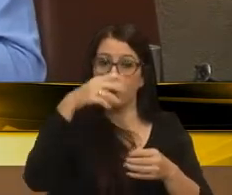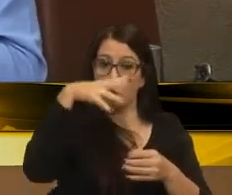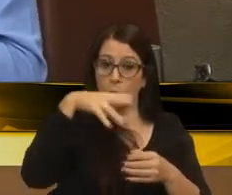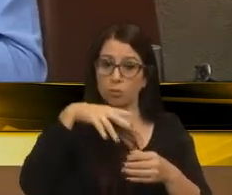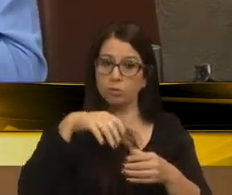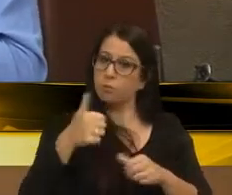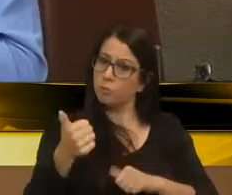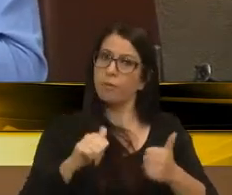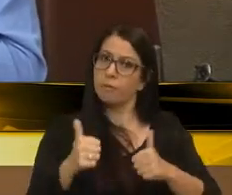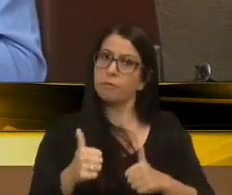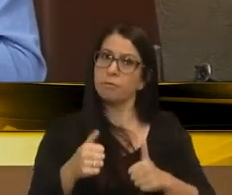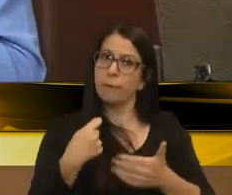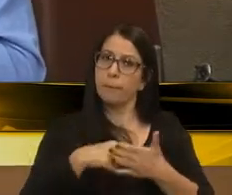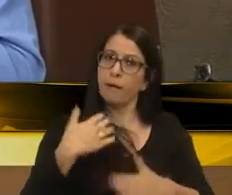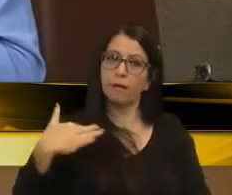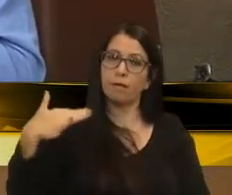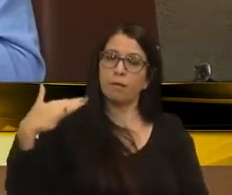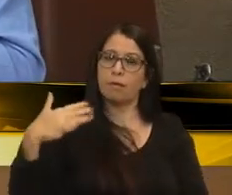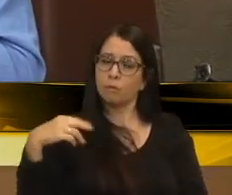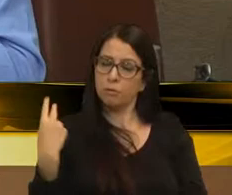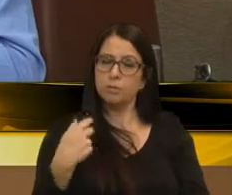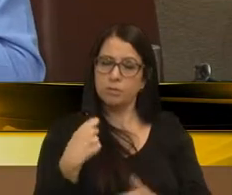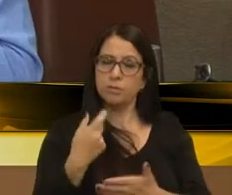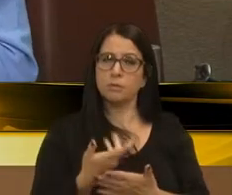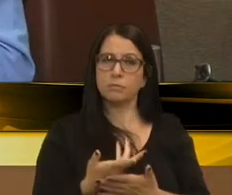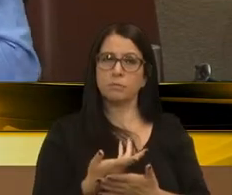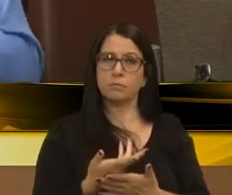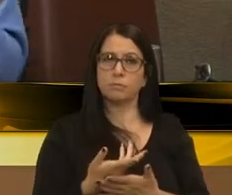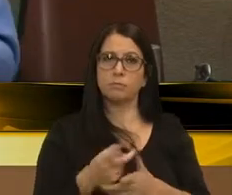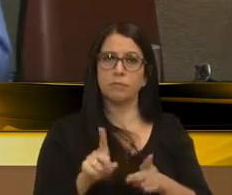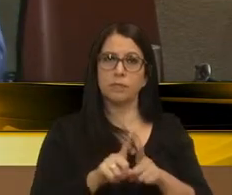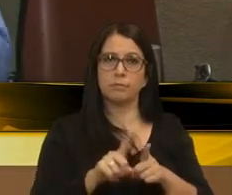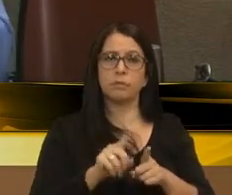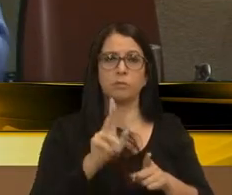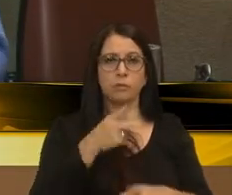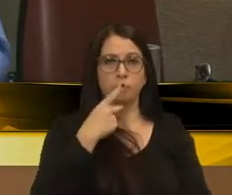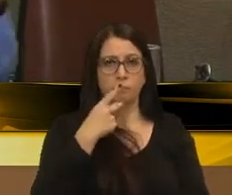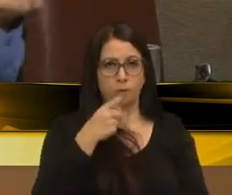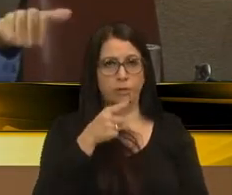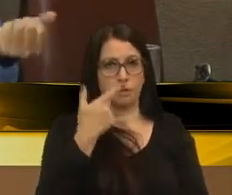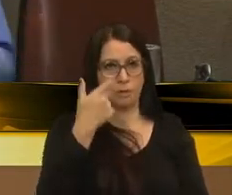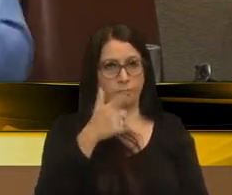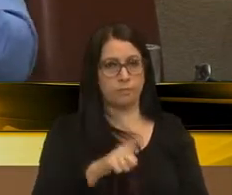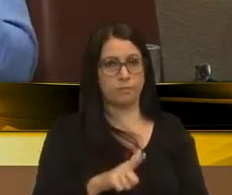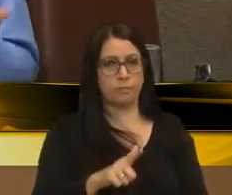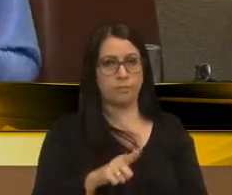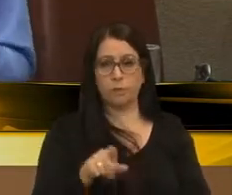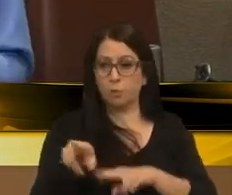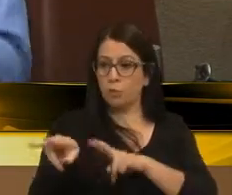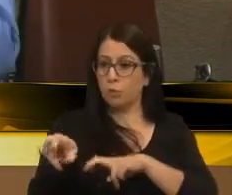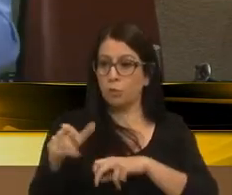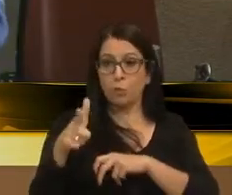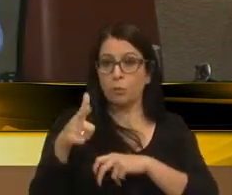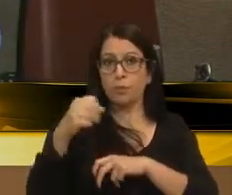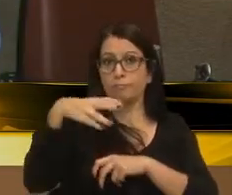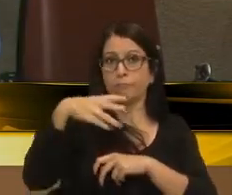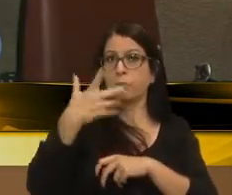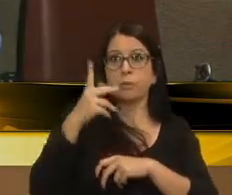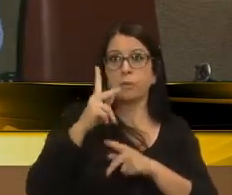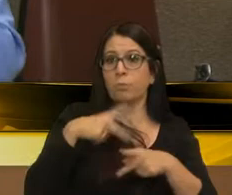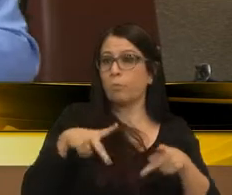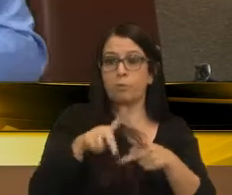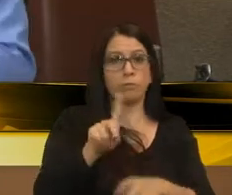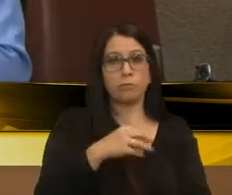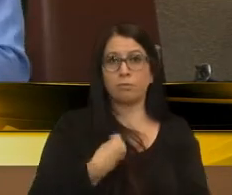paga caro e nós precisamos da energia. E, inclusive, como já foi repetindo aqui, no meio rural, sem energia, hoje, o povo não vive,